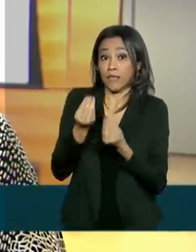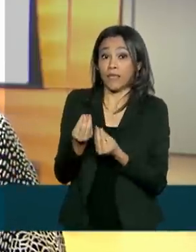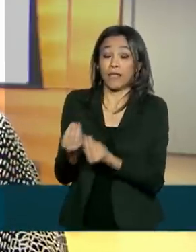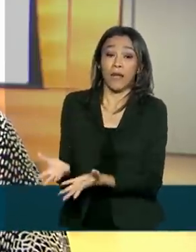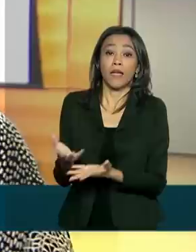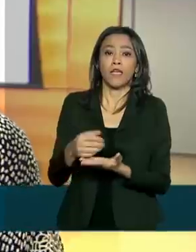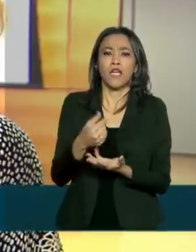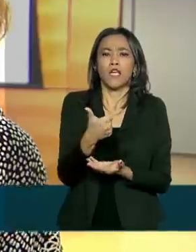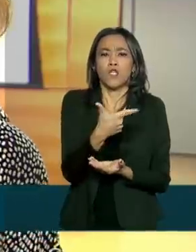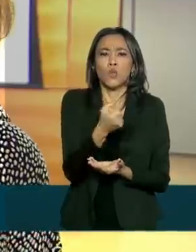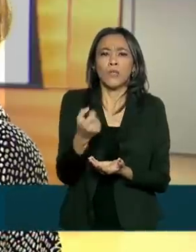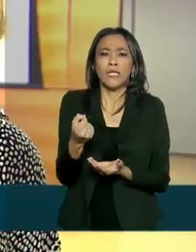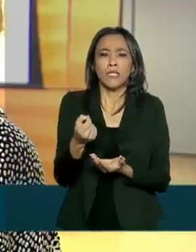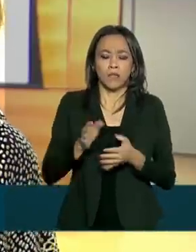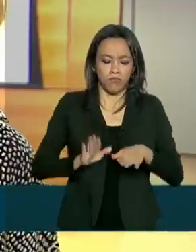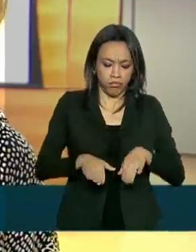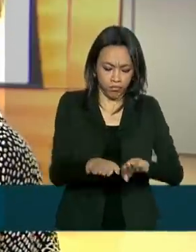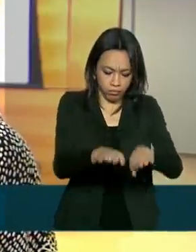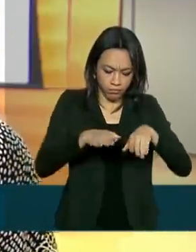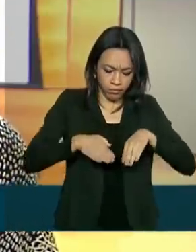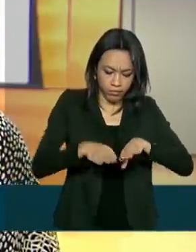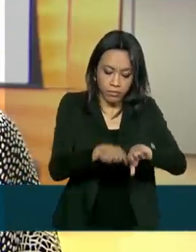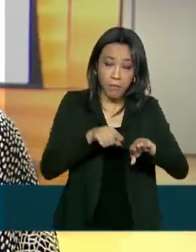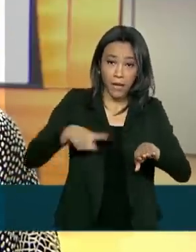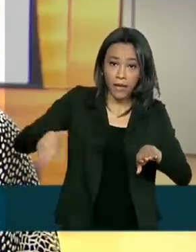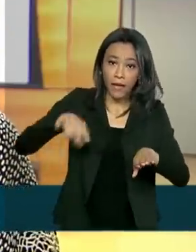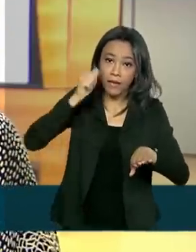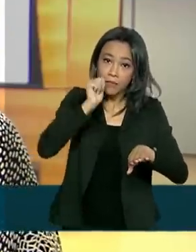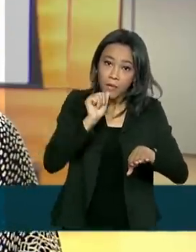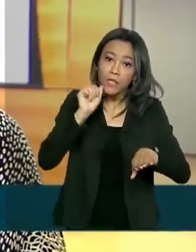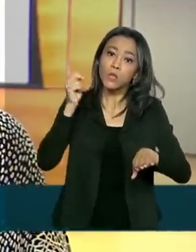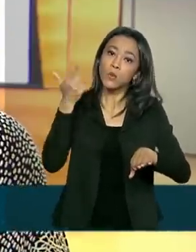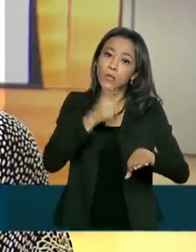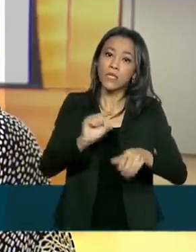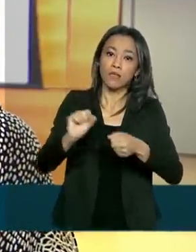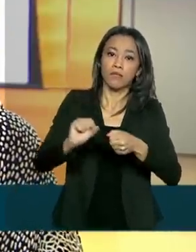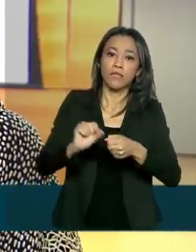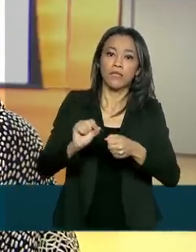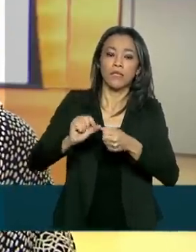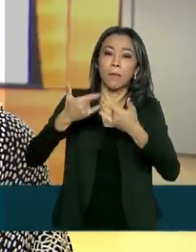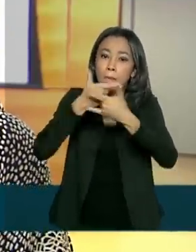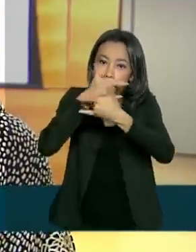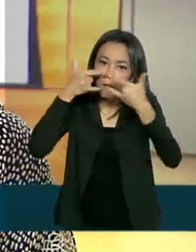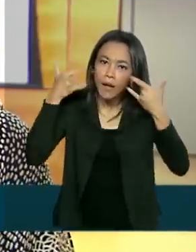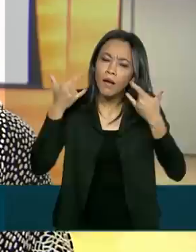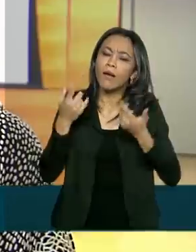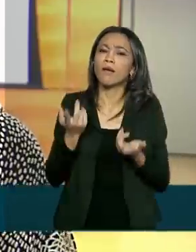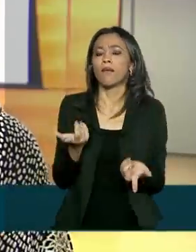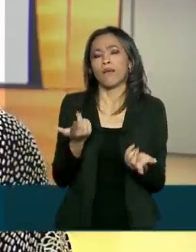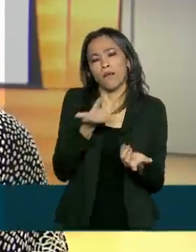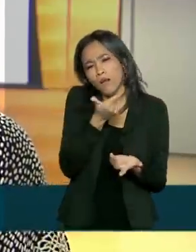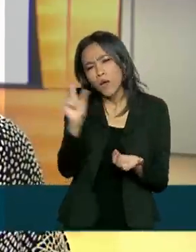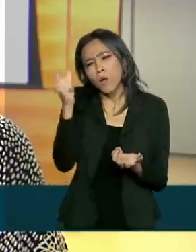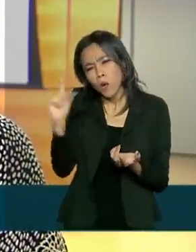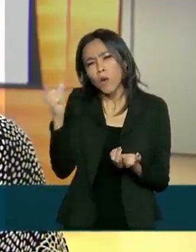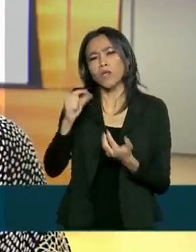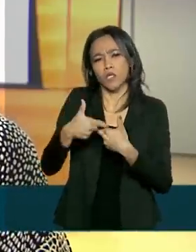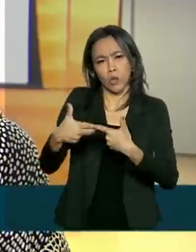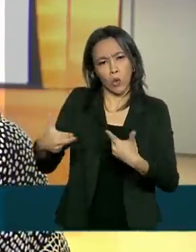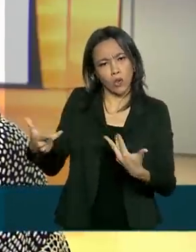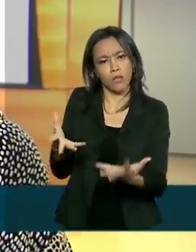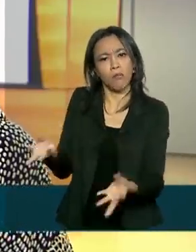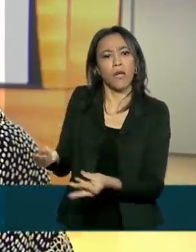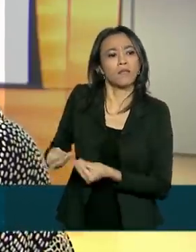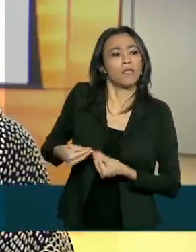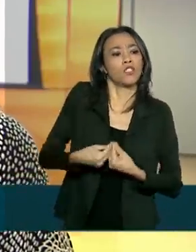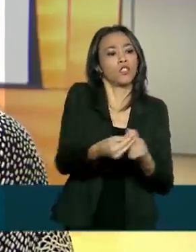costura para que elas possam desenvolver máscaras e outras coisas que possam ser distribuídas para